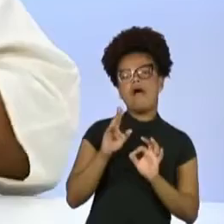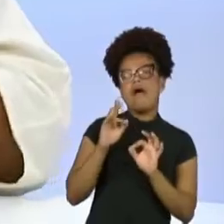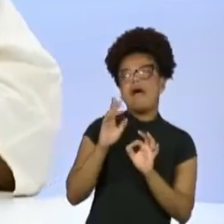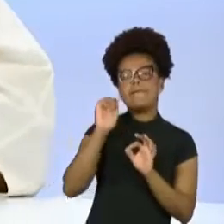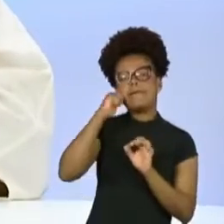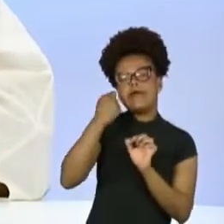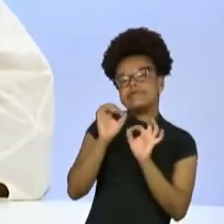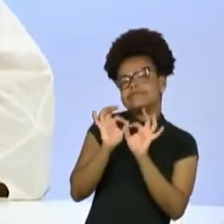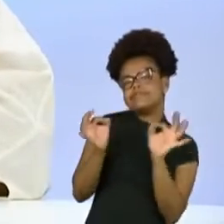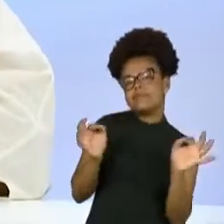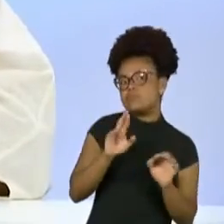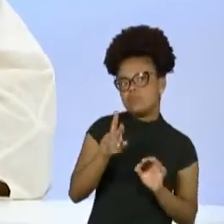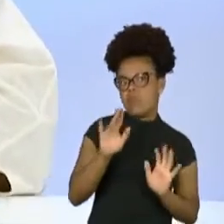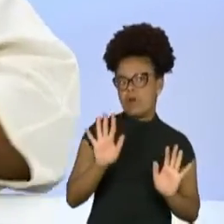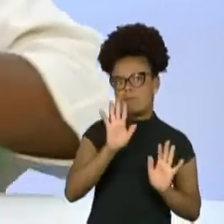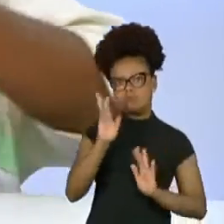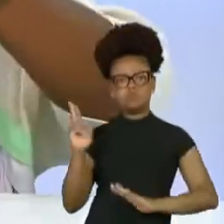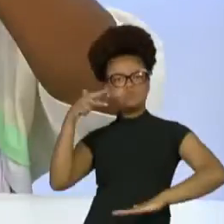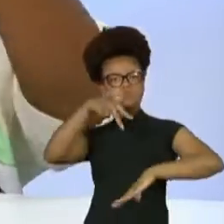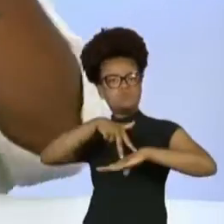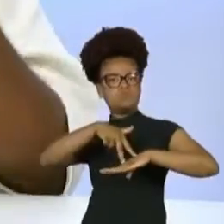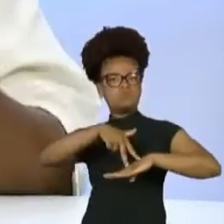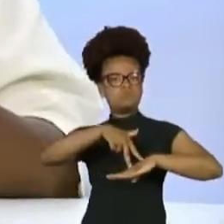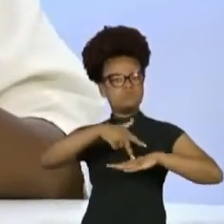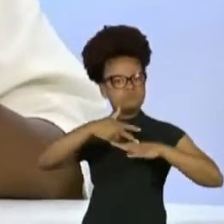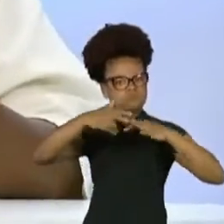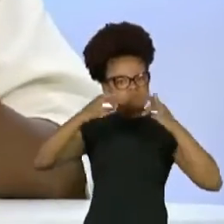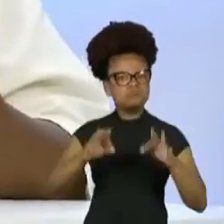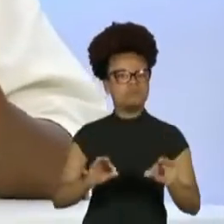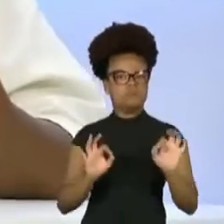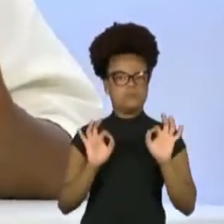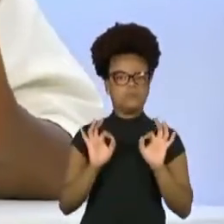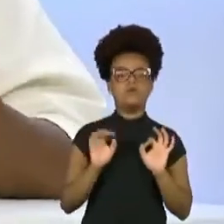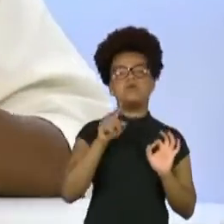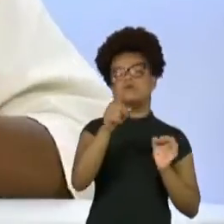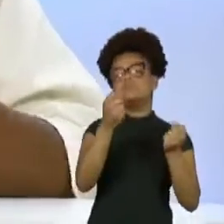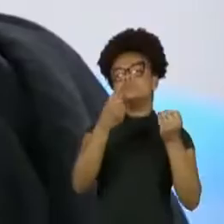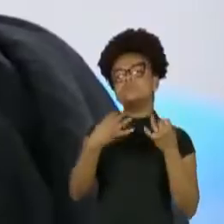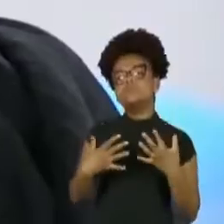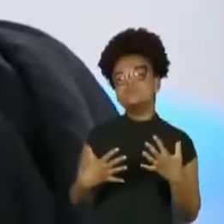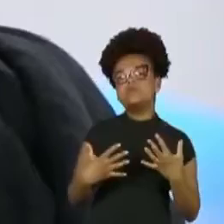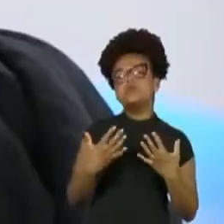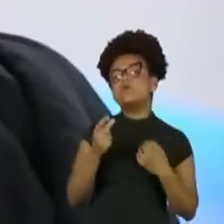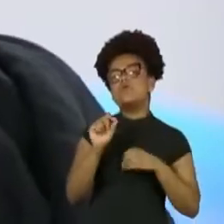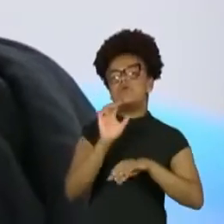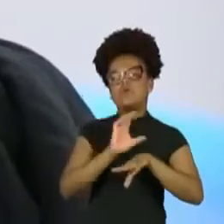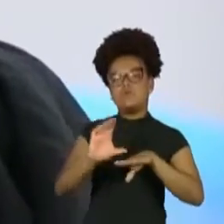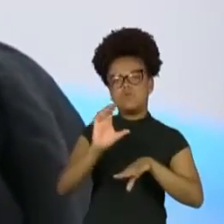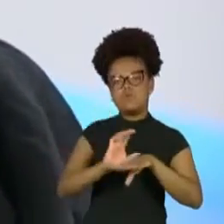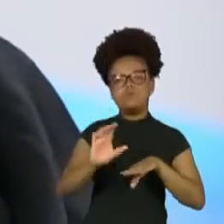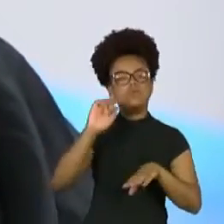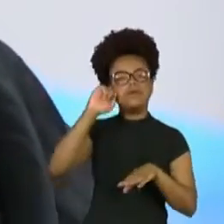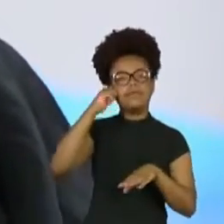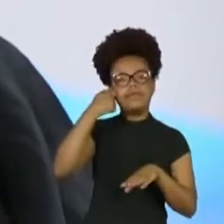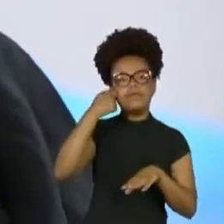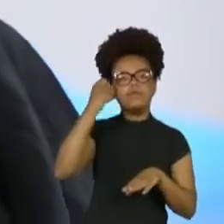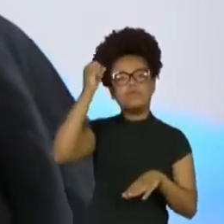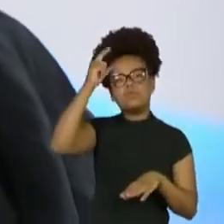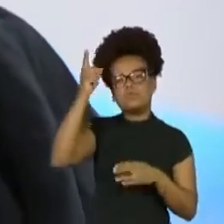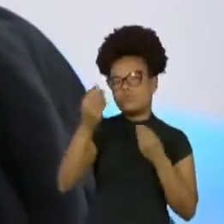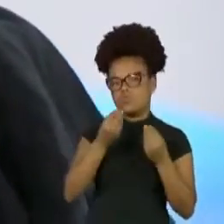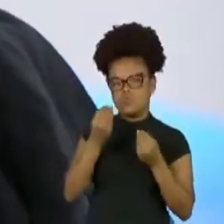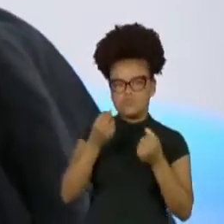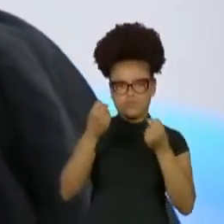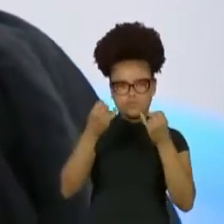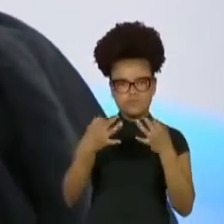Então, eu queria que você me contasse um pouco o que você traz desse encontro com a Lélia. Como foi isso para você? Lélia